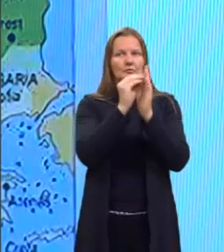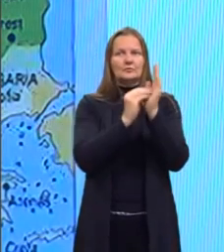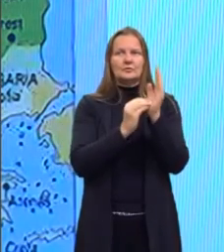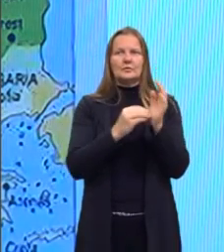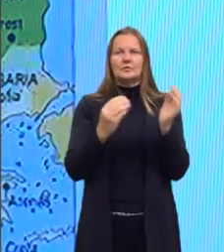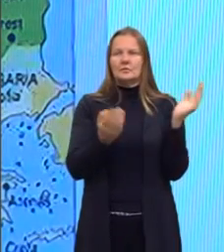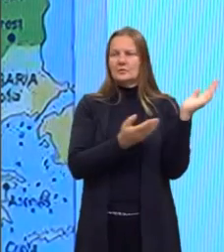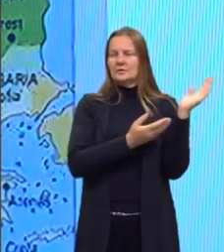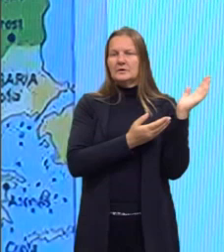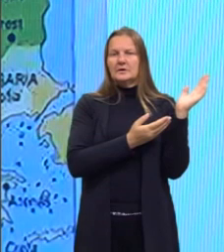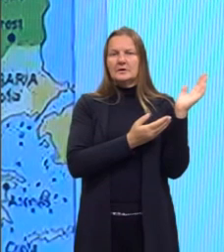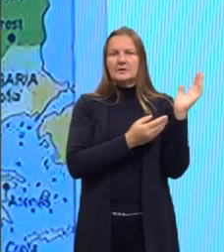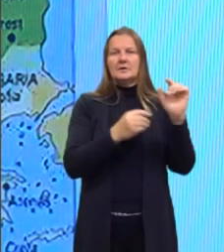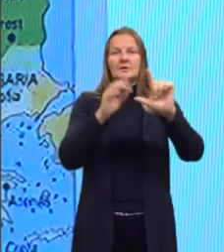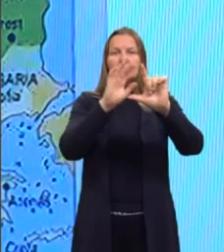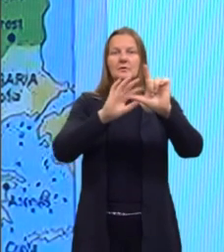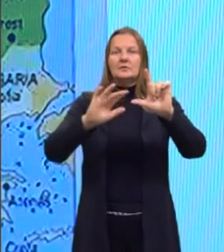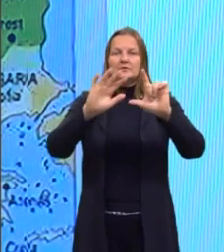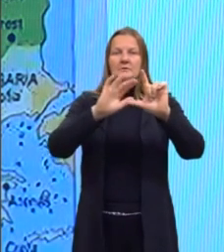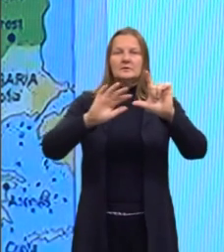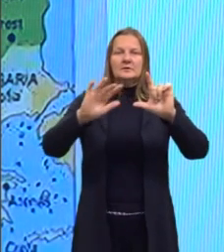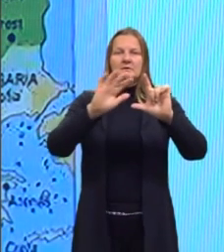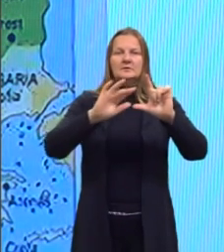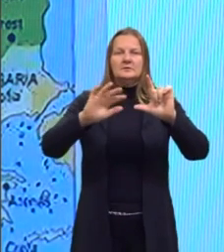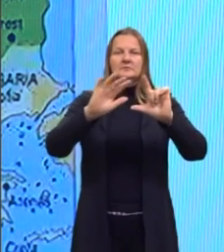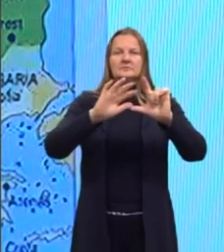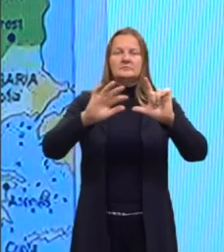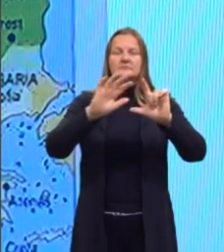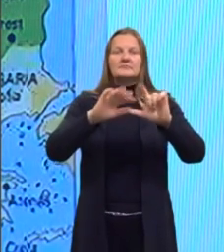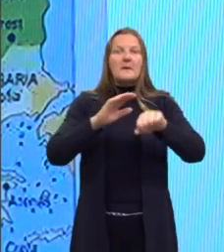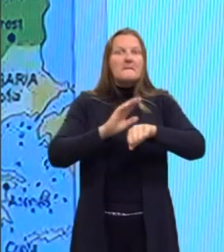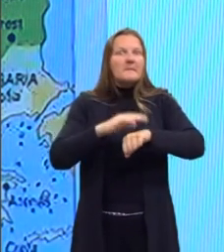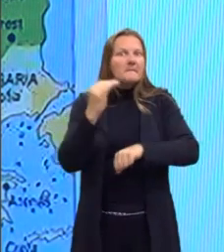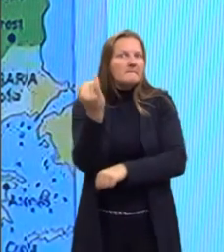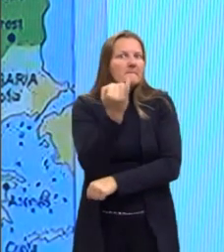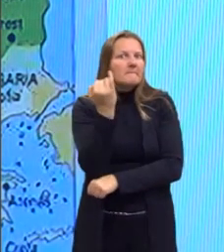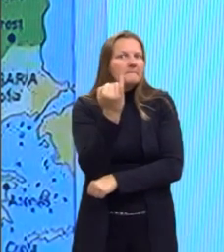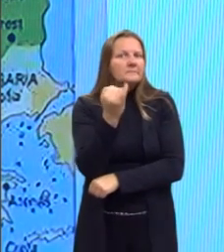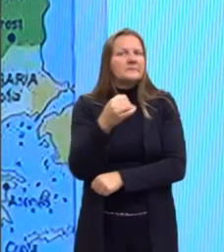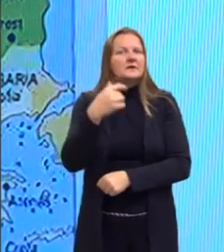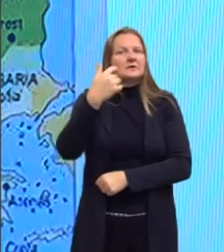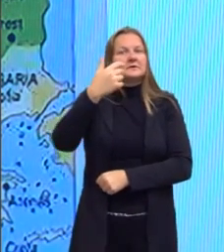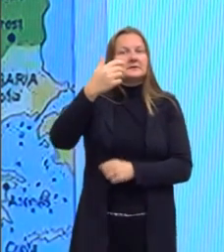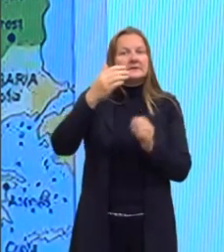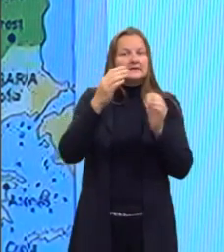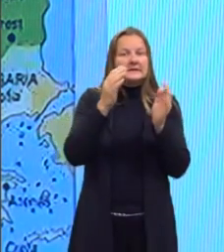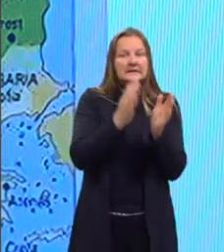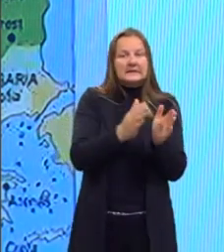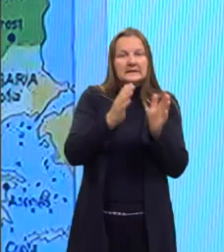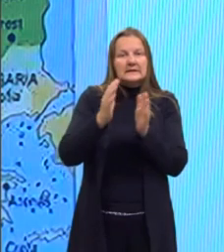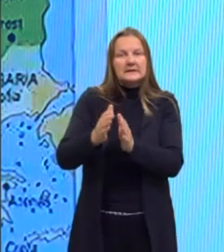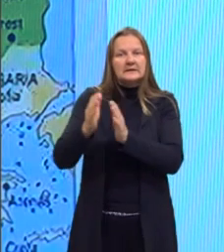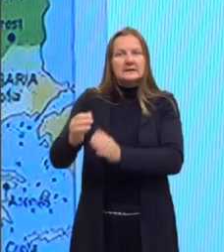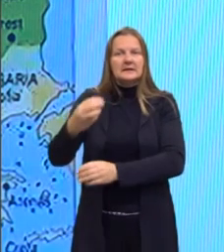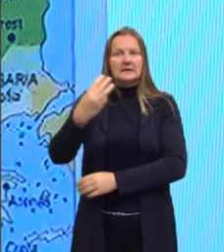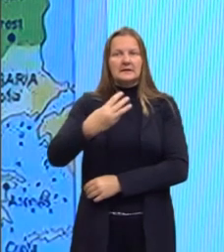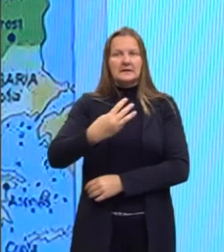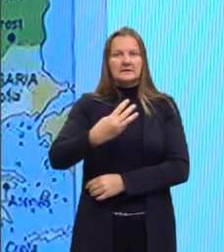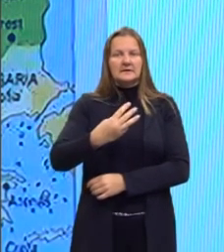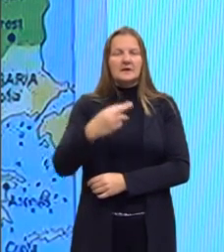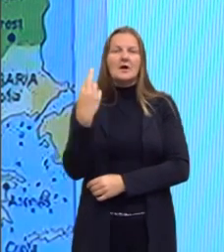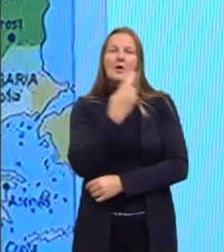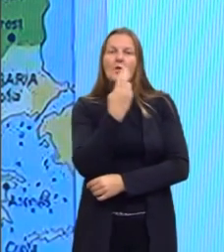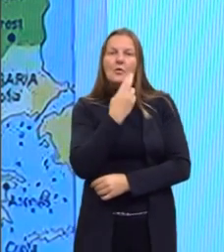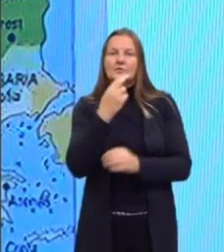Para nós, então, o que é mais importante, tá? É a terceira fase, né, quando nós temos a saída da